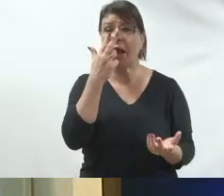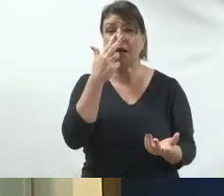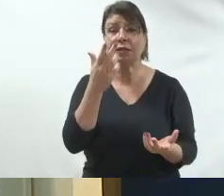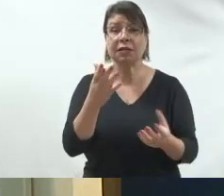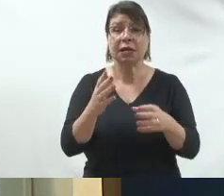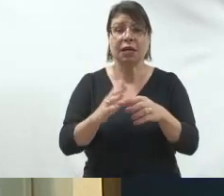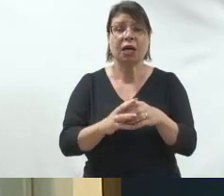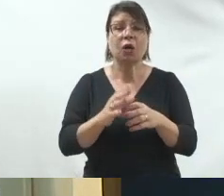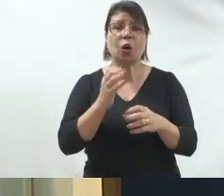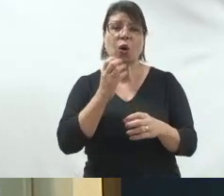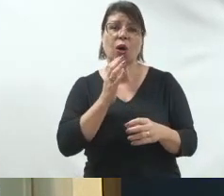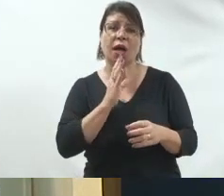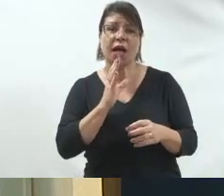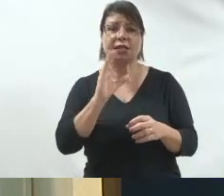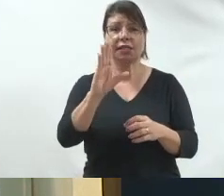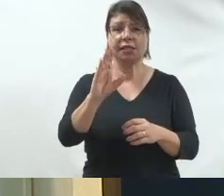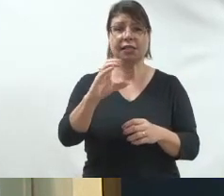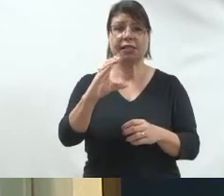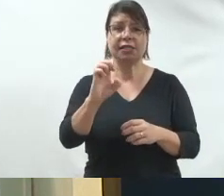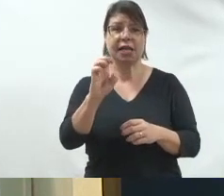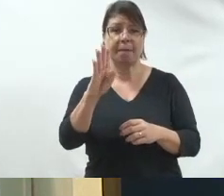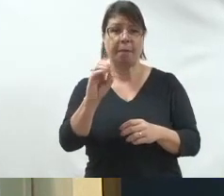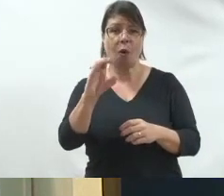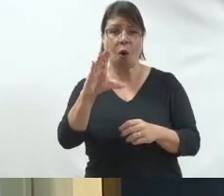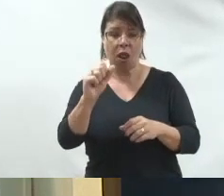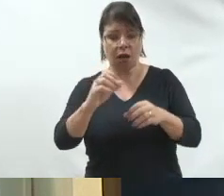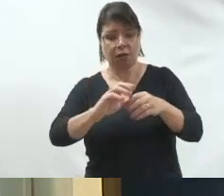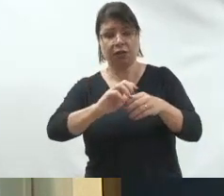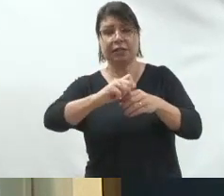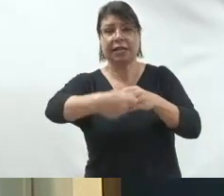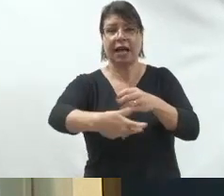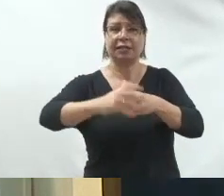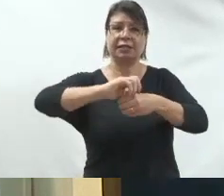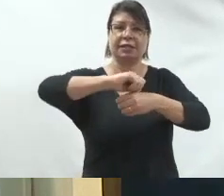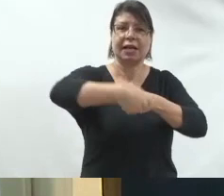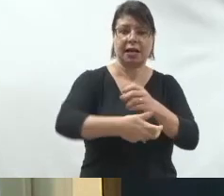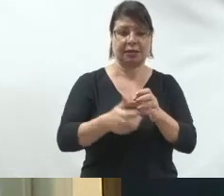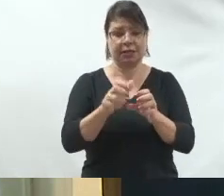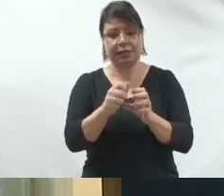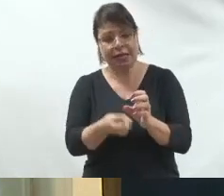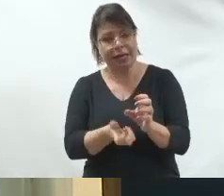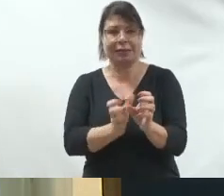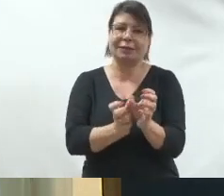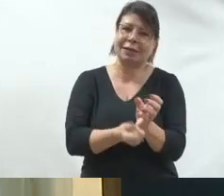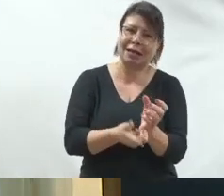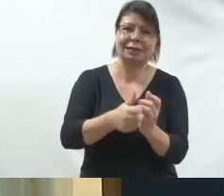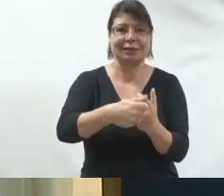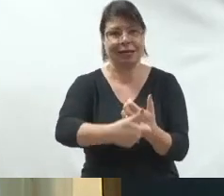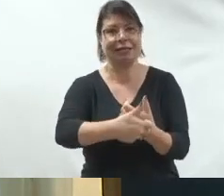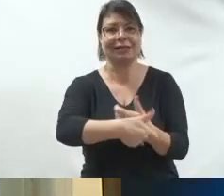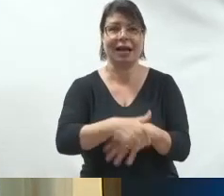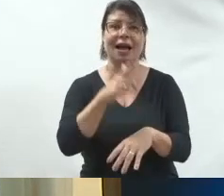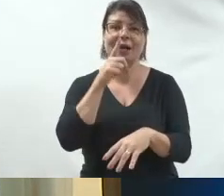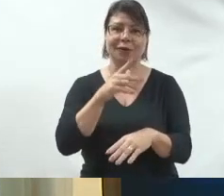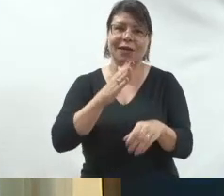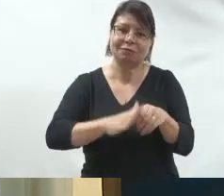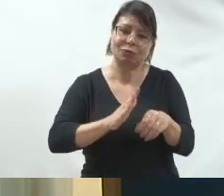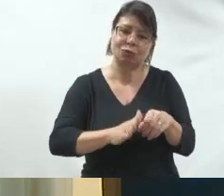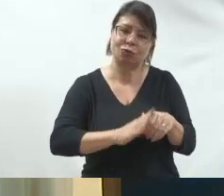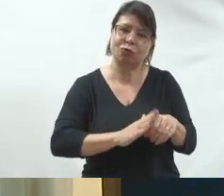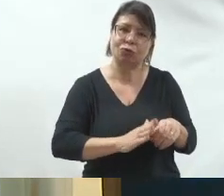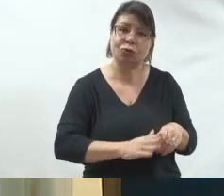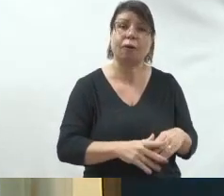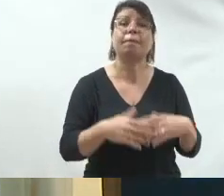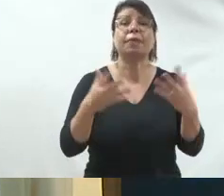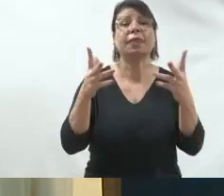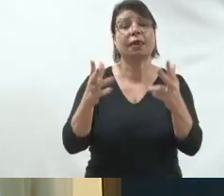cerne, tem um diagnóstico, quem é você, quem é a sua campanha, quem é a sua candidatura. Na segunda, você vai poder encadear tudo